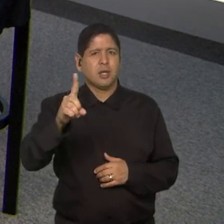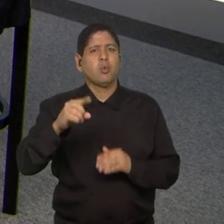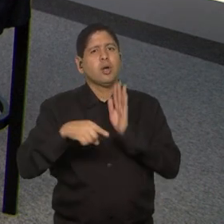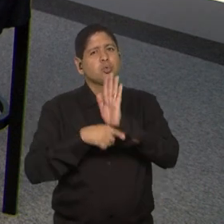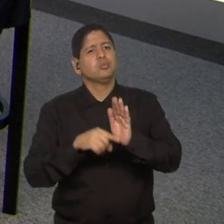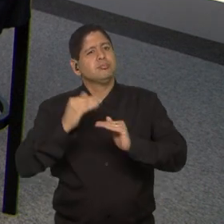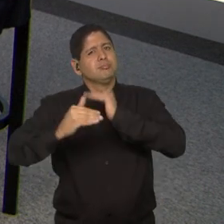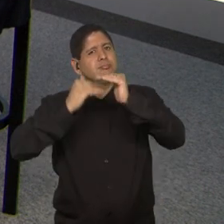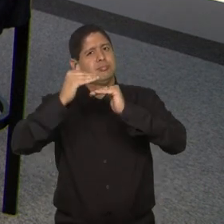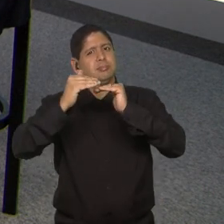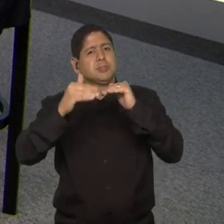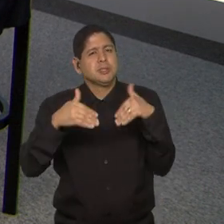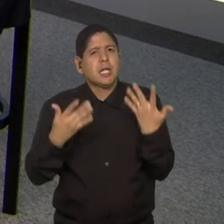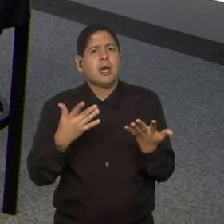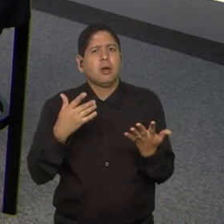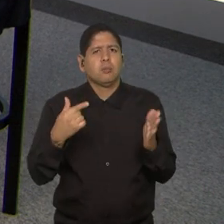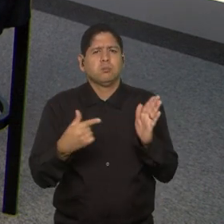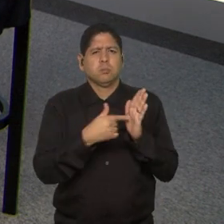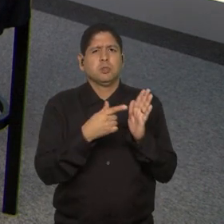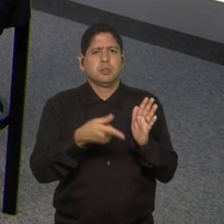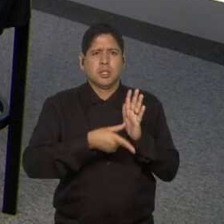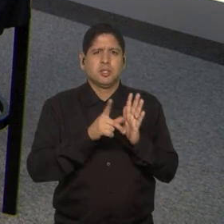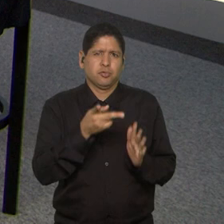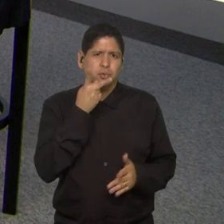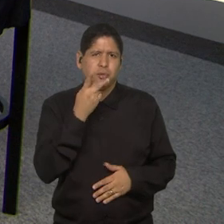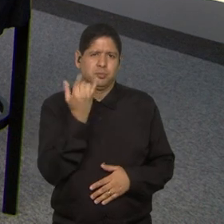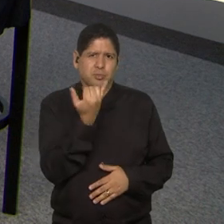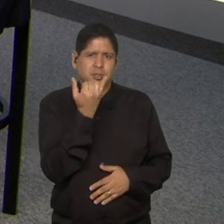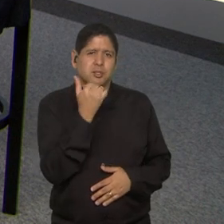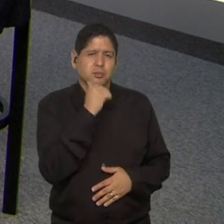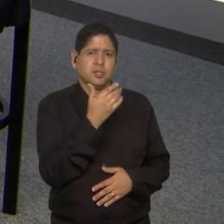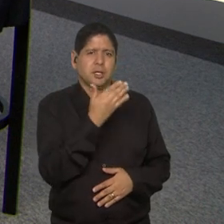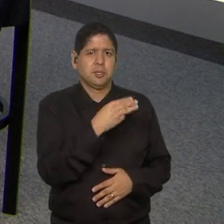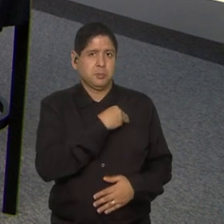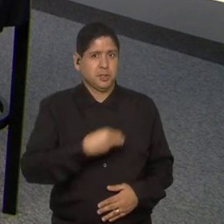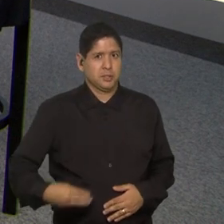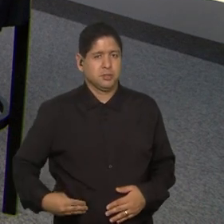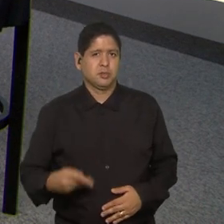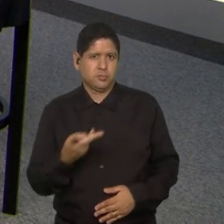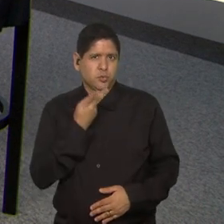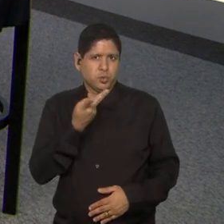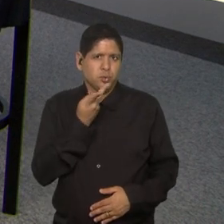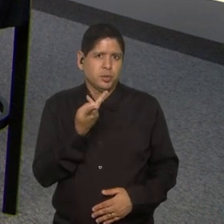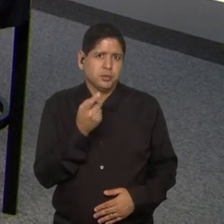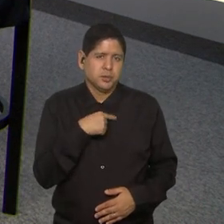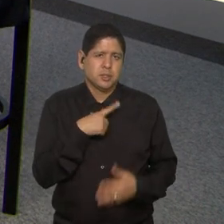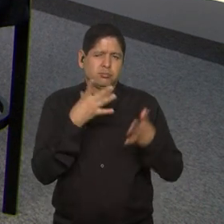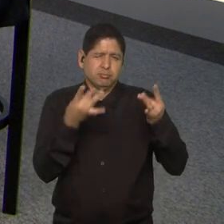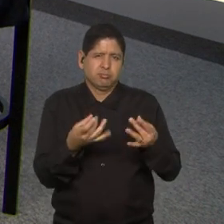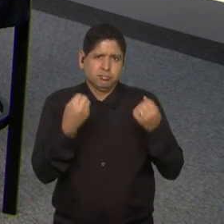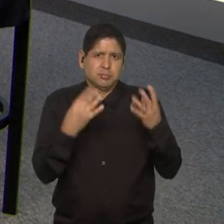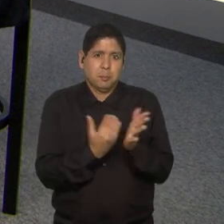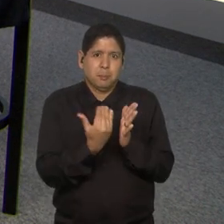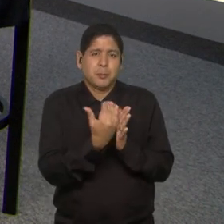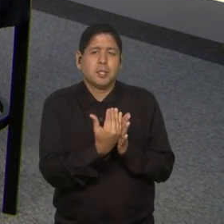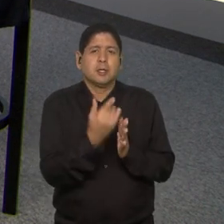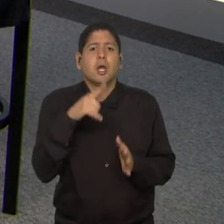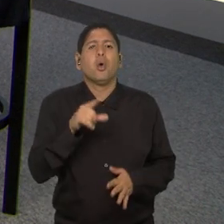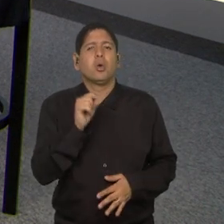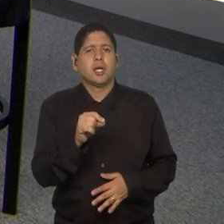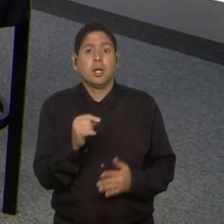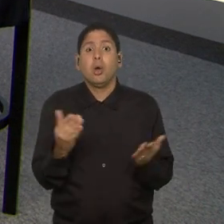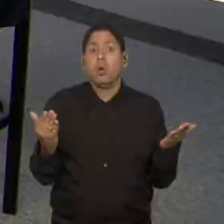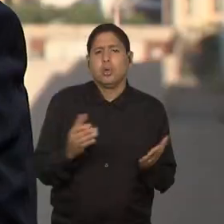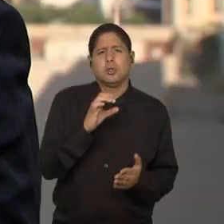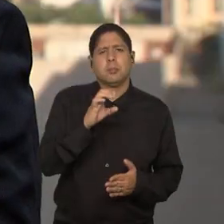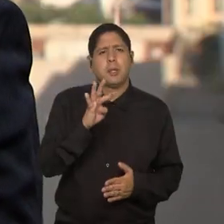Um ponto muito importante que a ministra levantou, que eu gostaria de elaborar um pouco mais, é que hoje